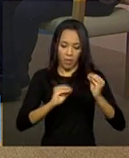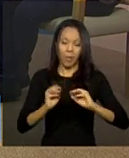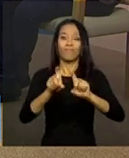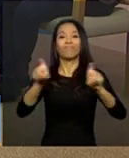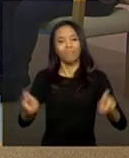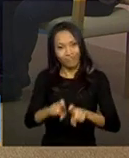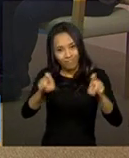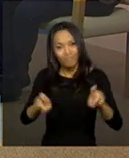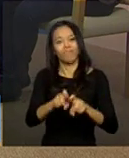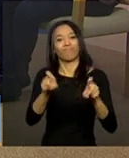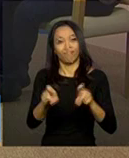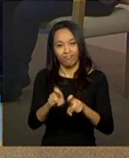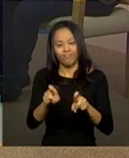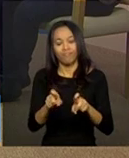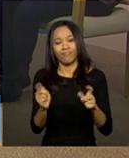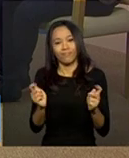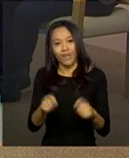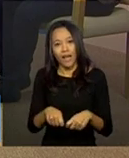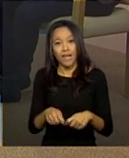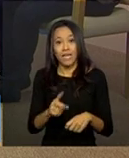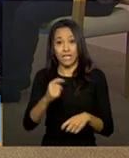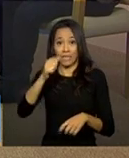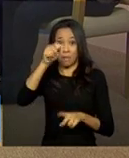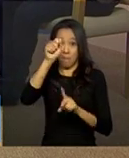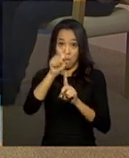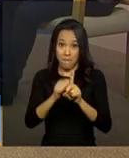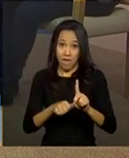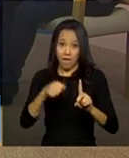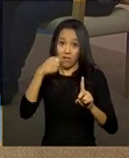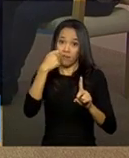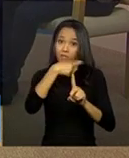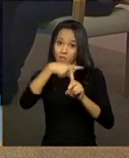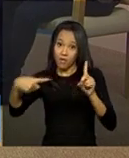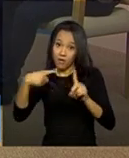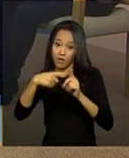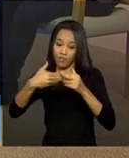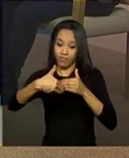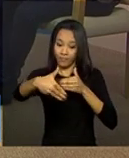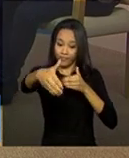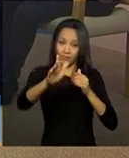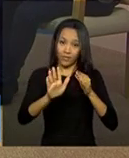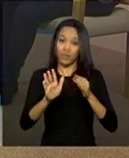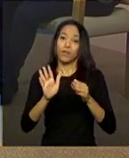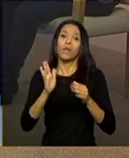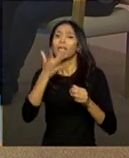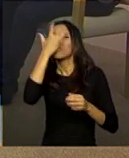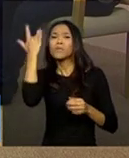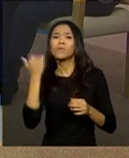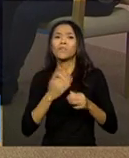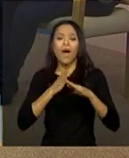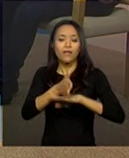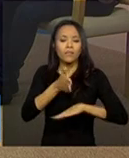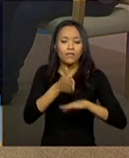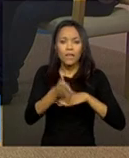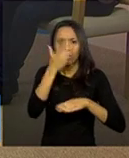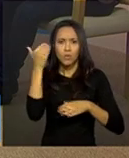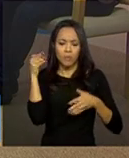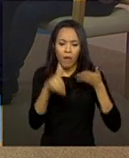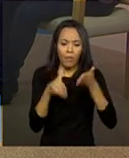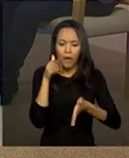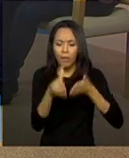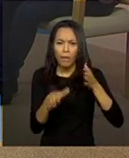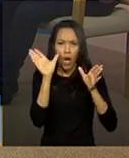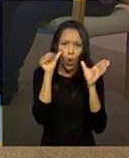finalzinho, este mês, mês e meio que nós temos, para que as pessoas acessem, conheçam, comecem a testar